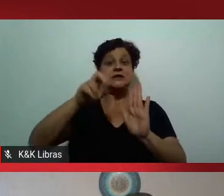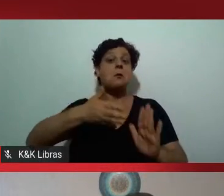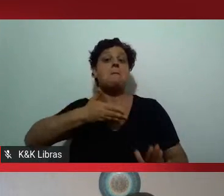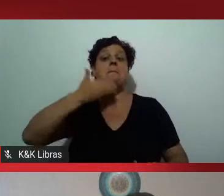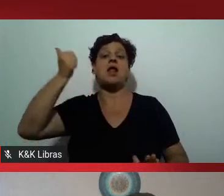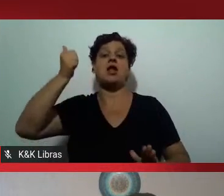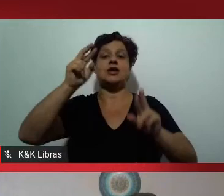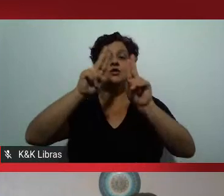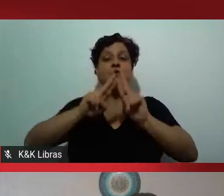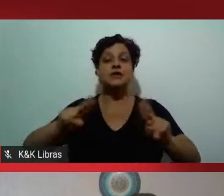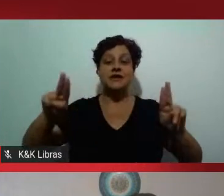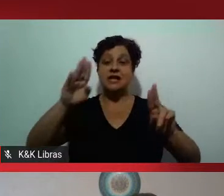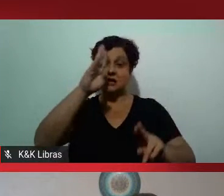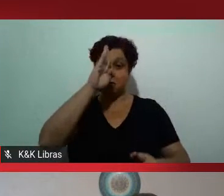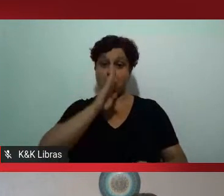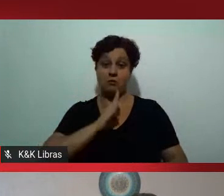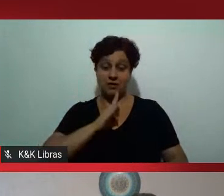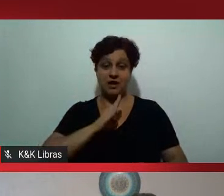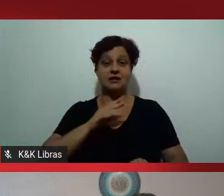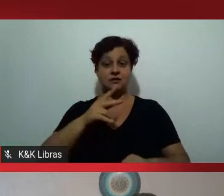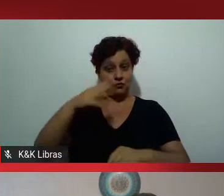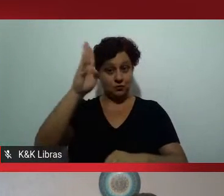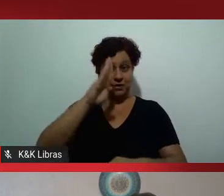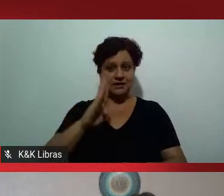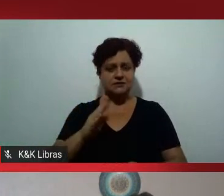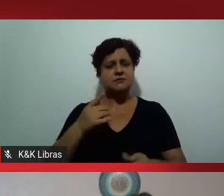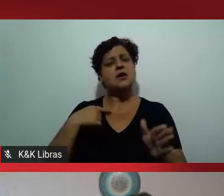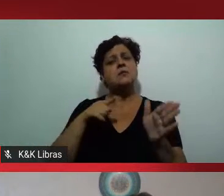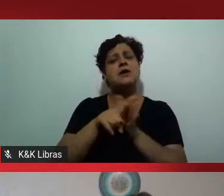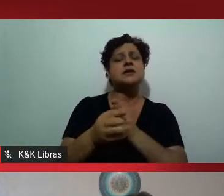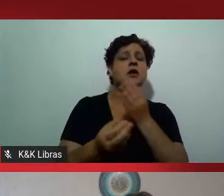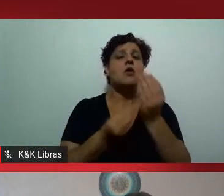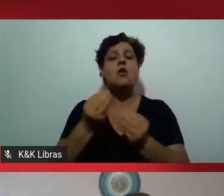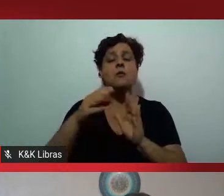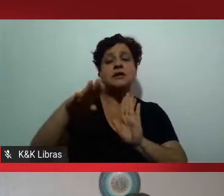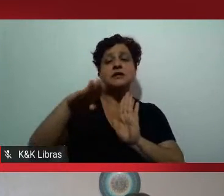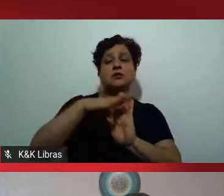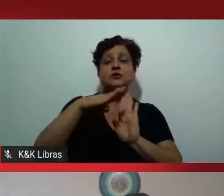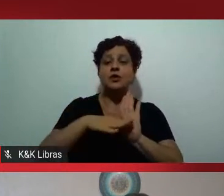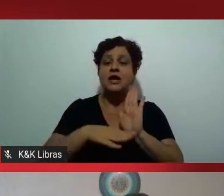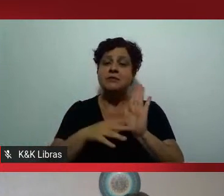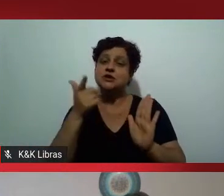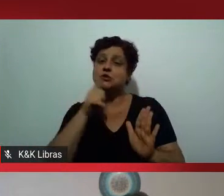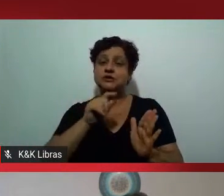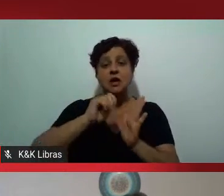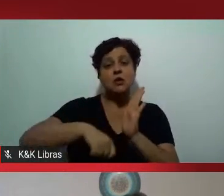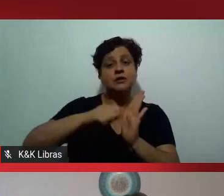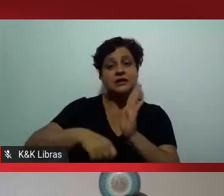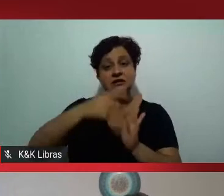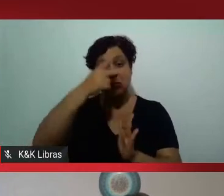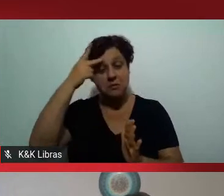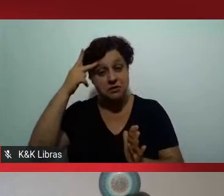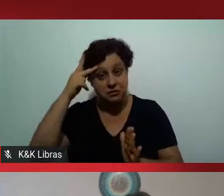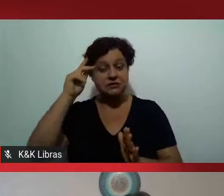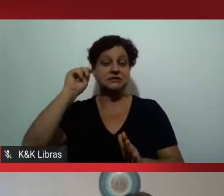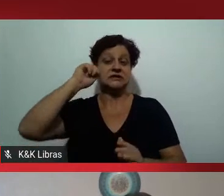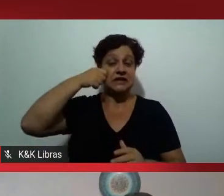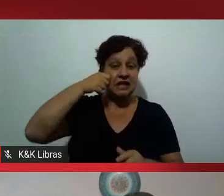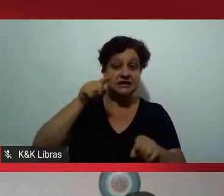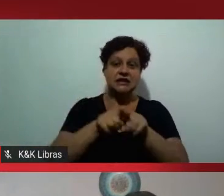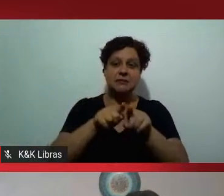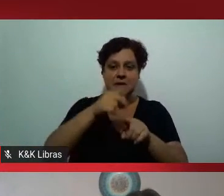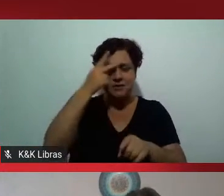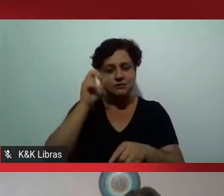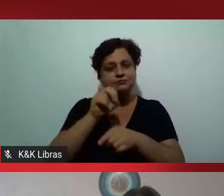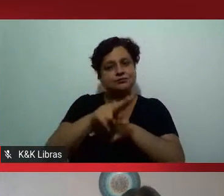the country. How does your program of affirmative actions work? How do these actions are encaminhadas and